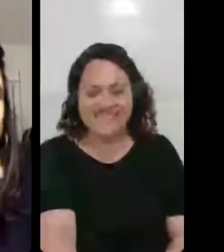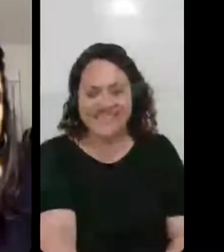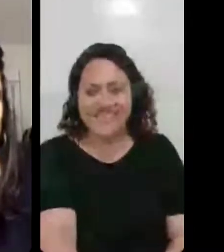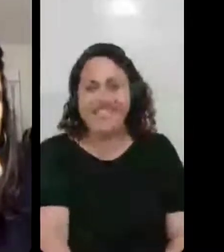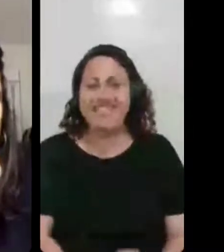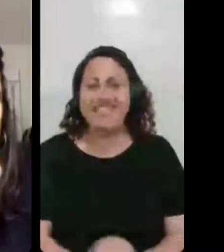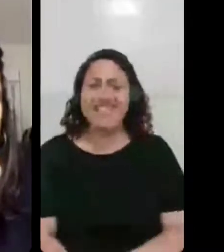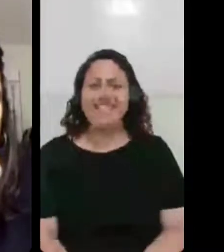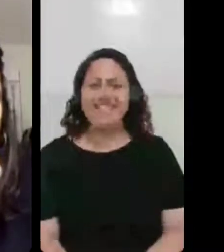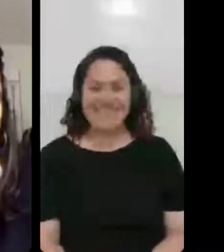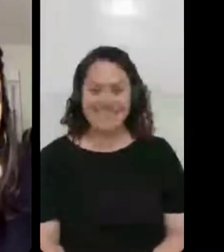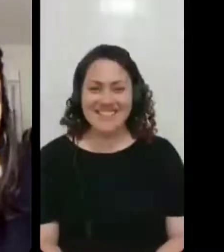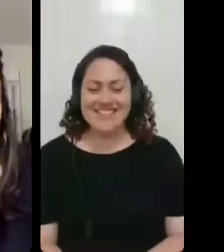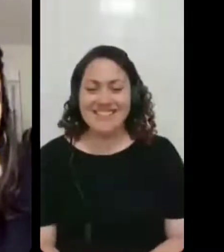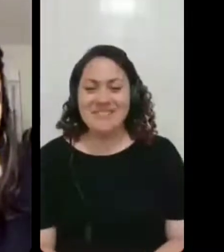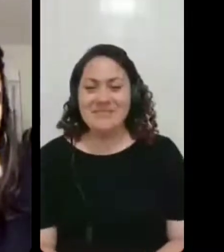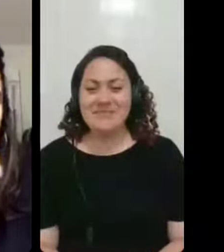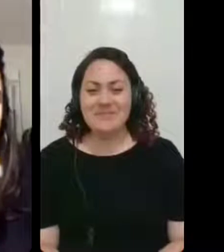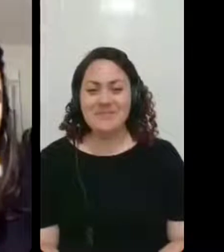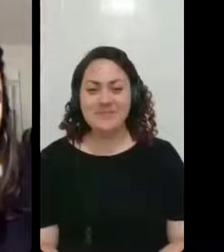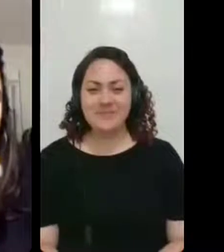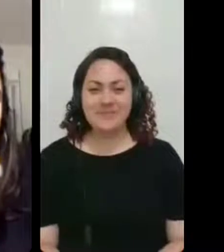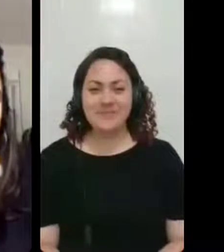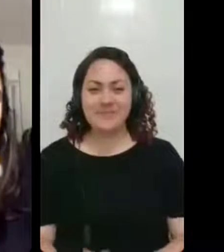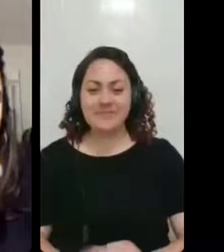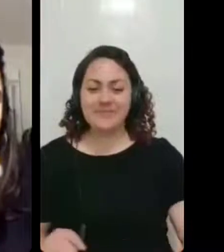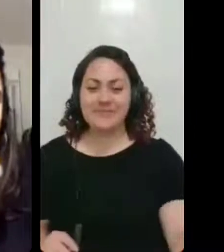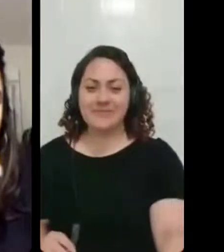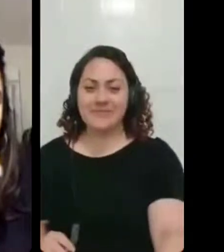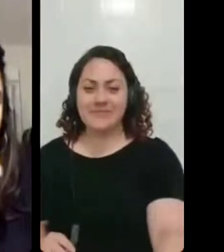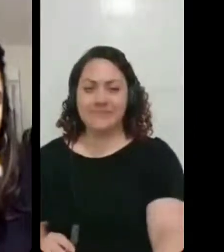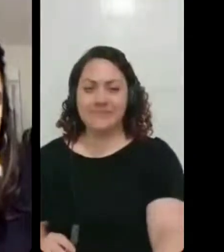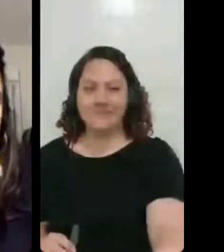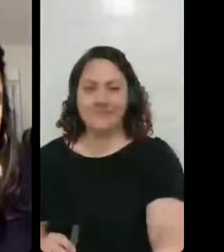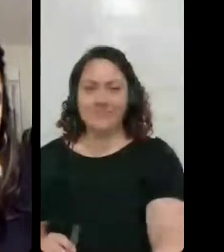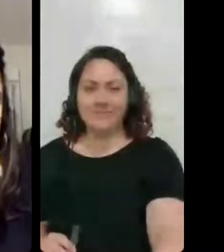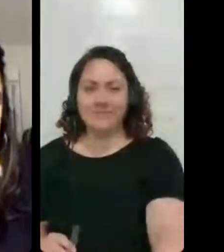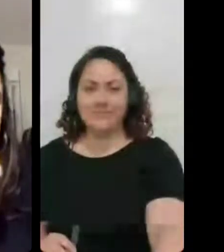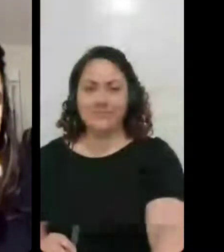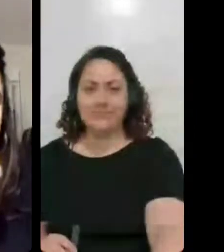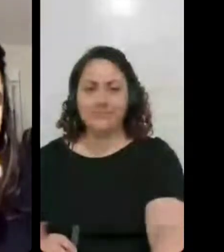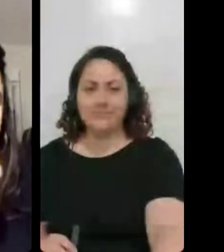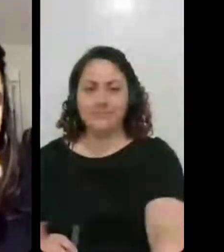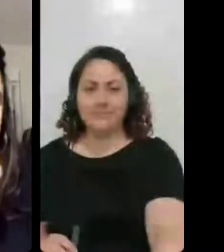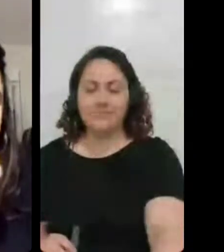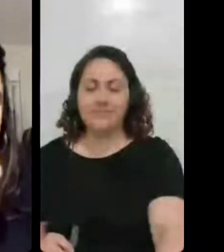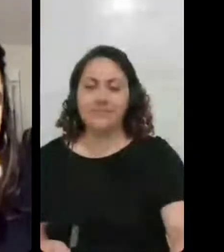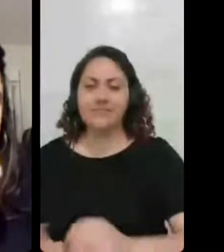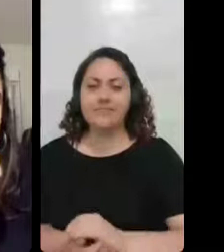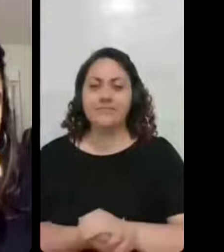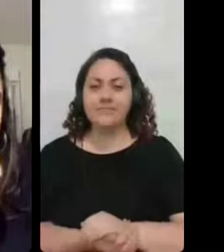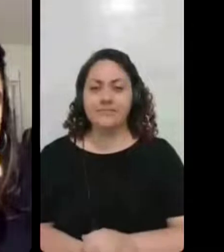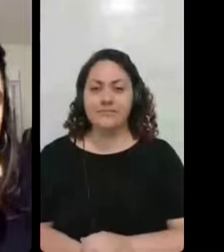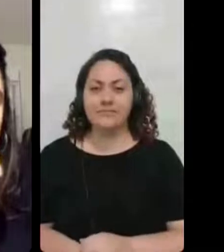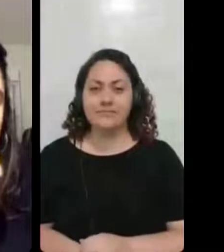legal de trabalho, trabalhamos junto com o NAP e fui surpreendida esse